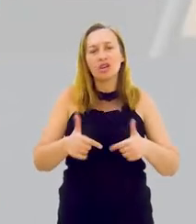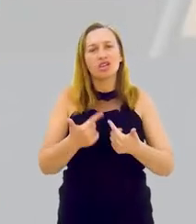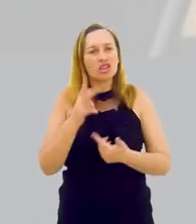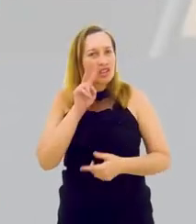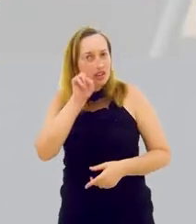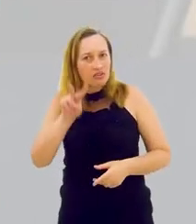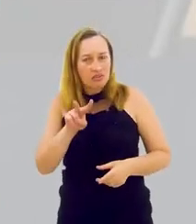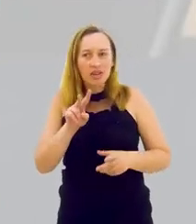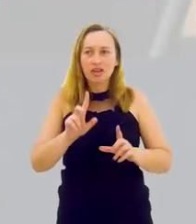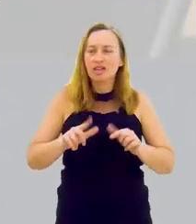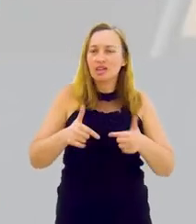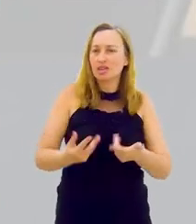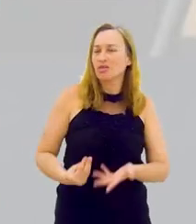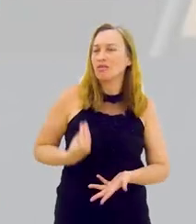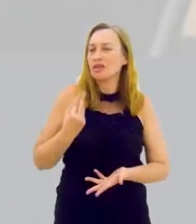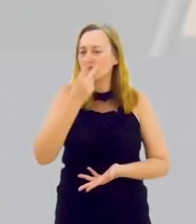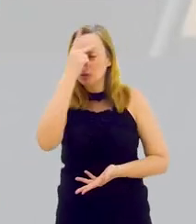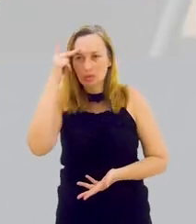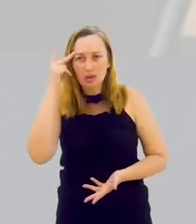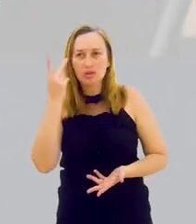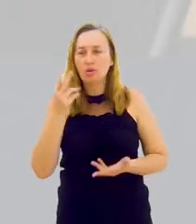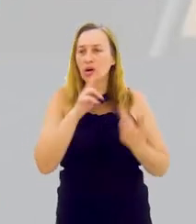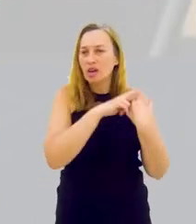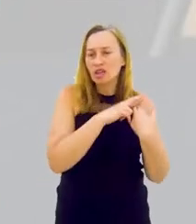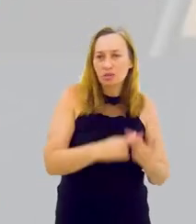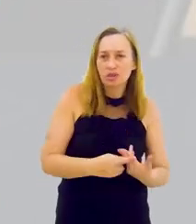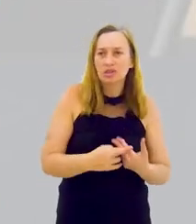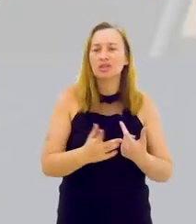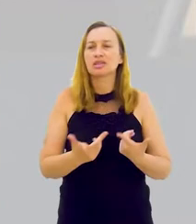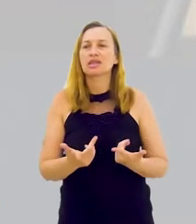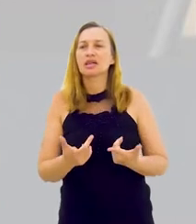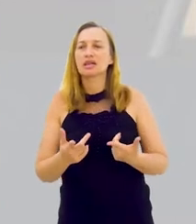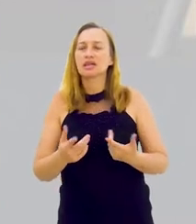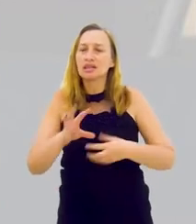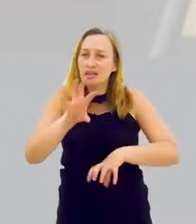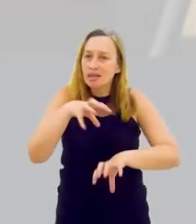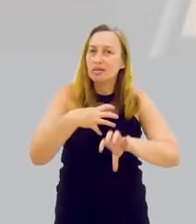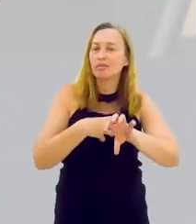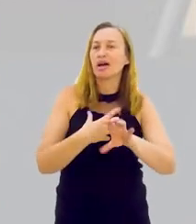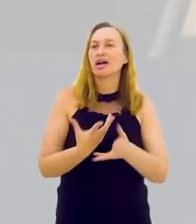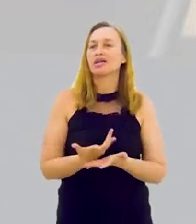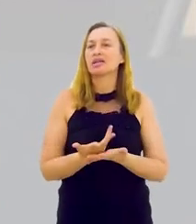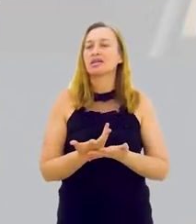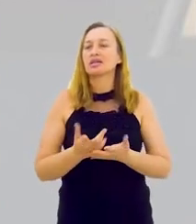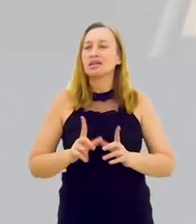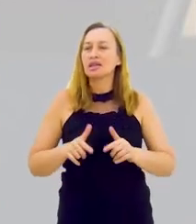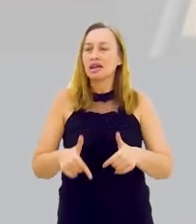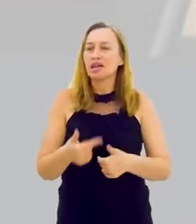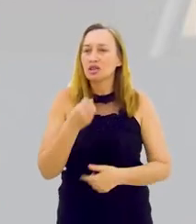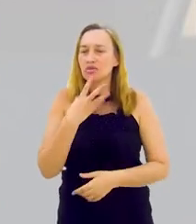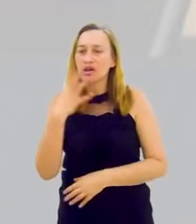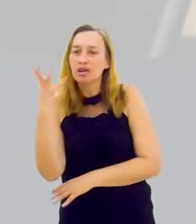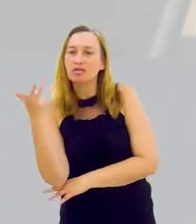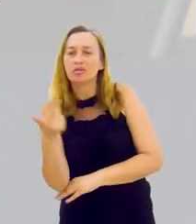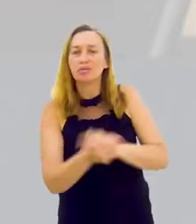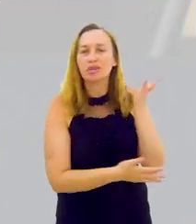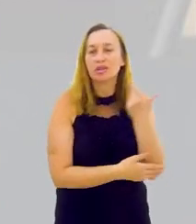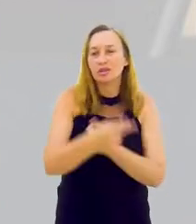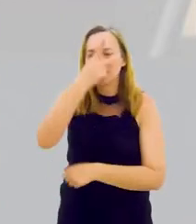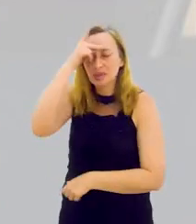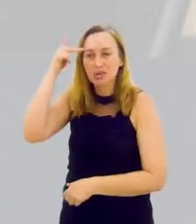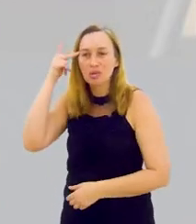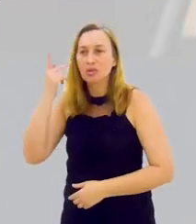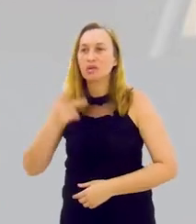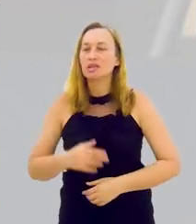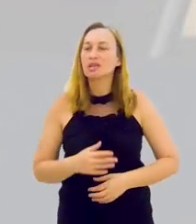vê e trata a vida. As outras pessoas, de forma responsável, de forma empática, que trate bem o meio ambiente. Ou